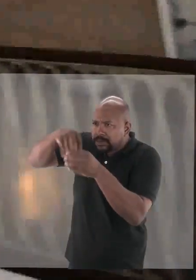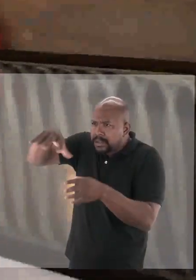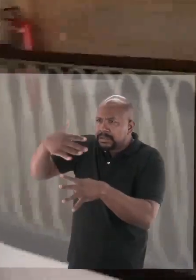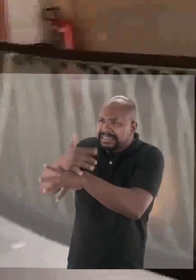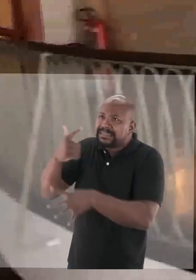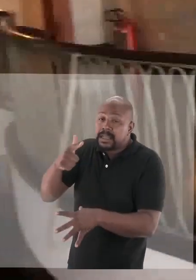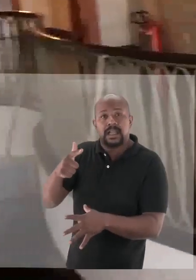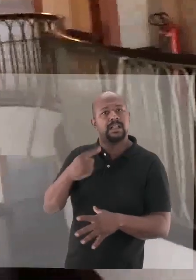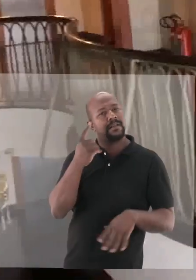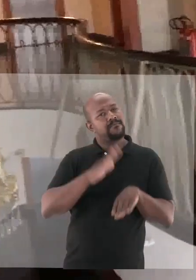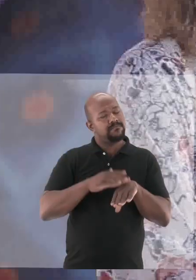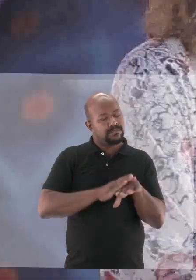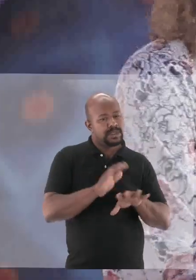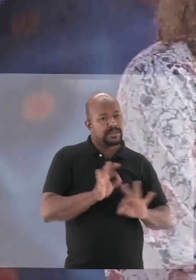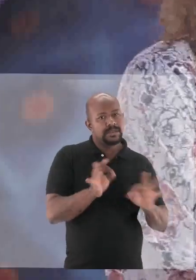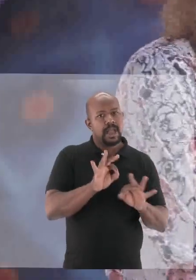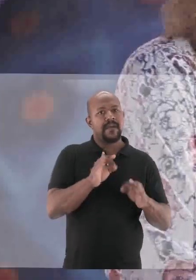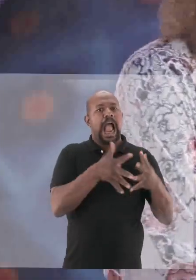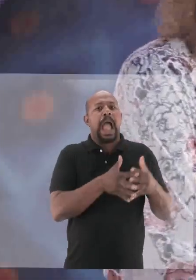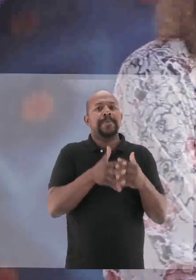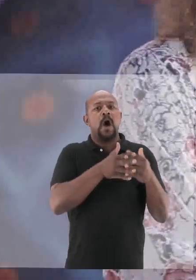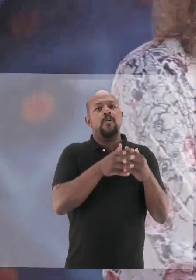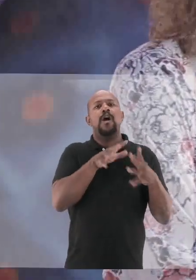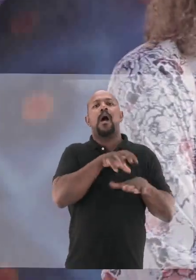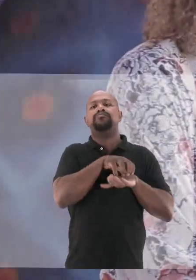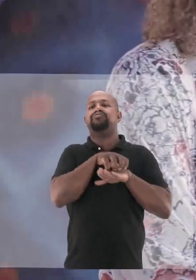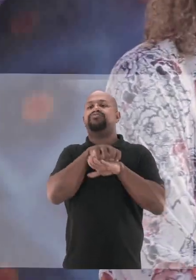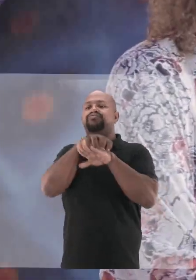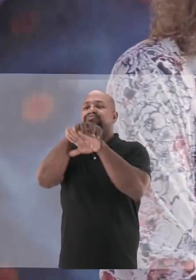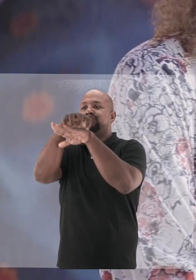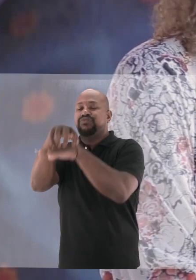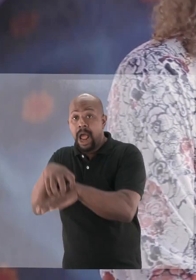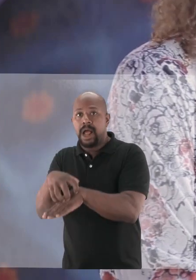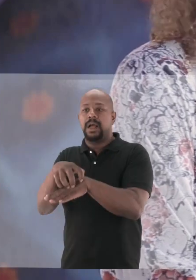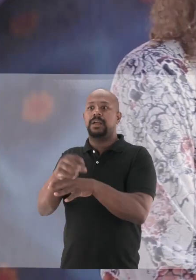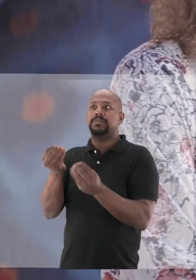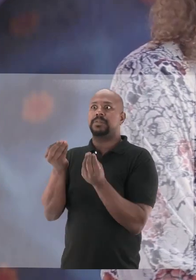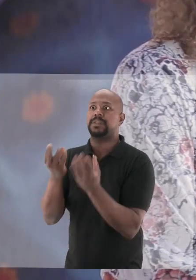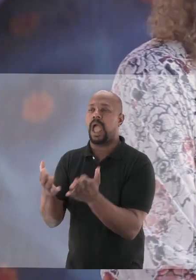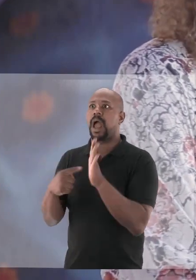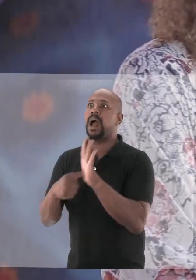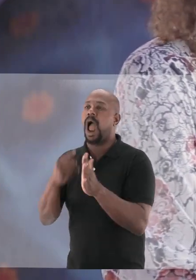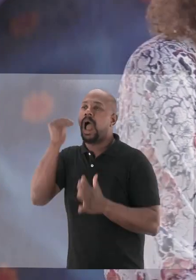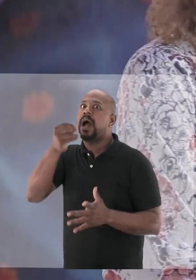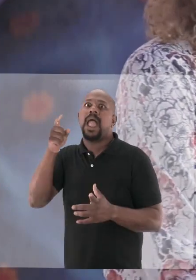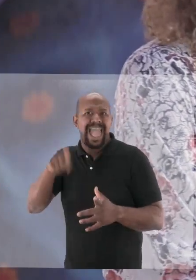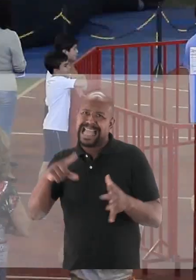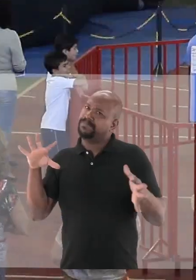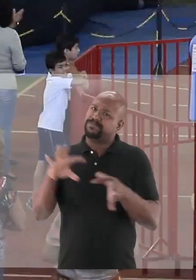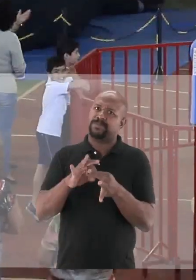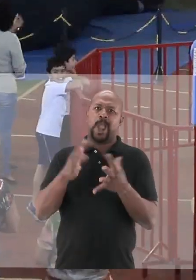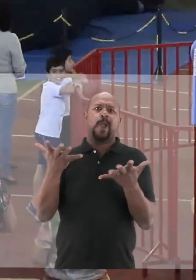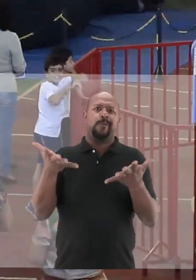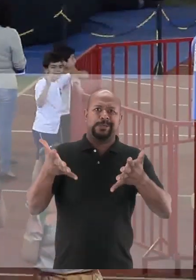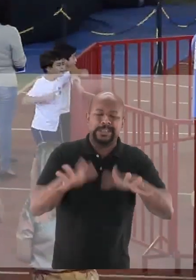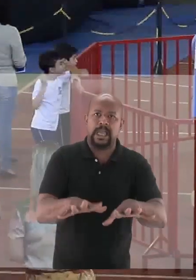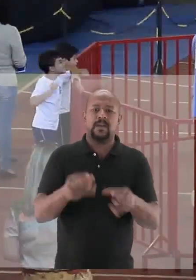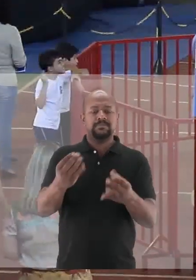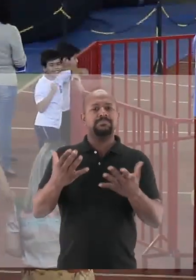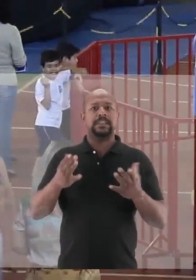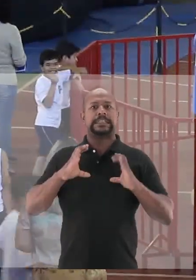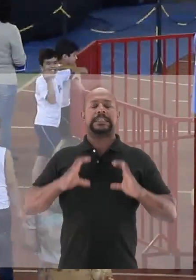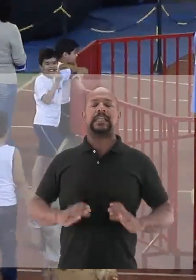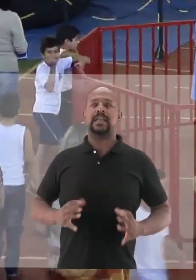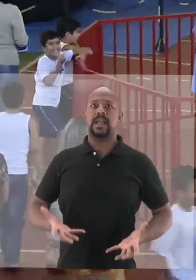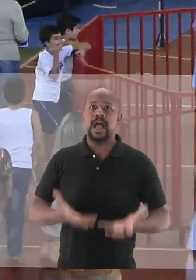lá e conseguir promover esse tipo de ação é, com certeza, uma característica de inclusão, de